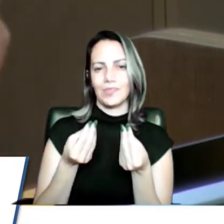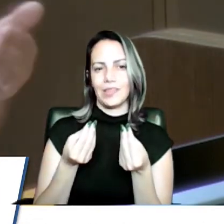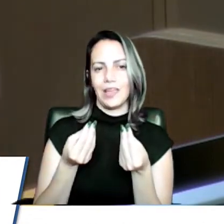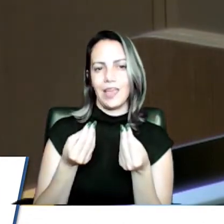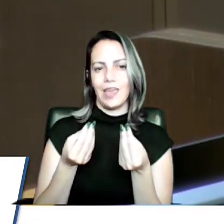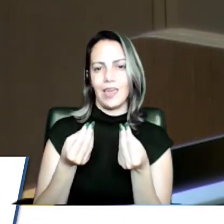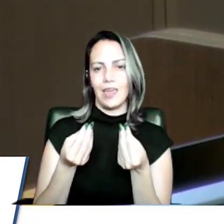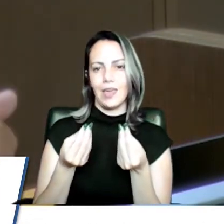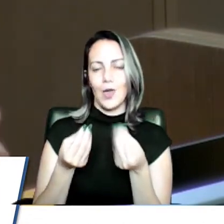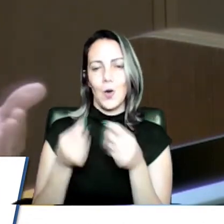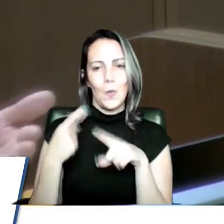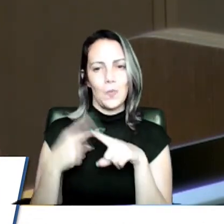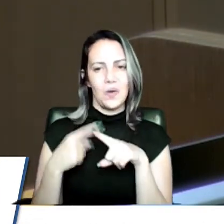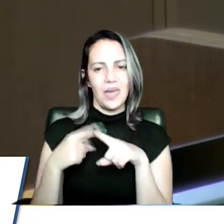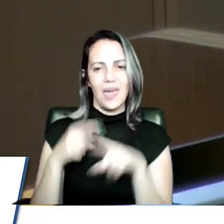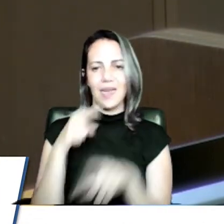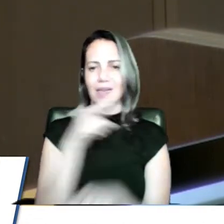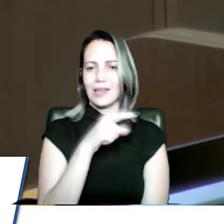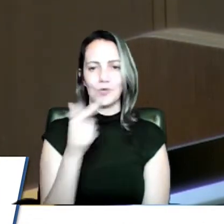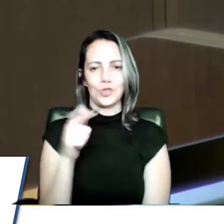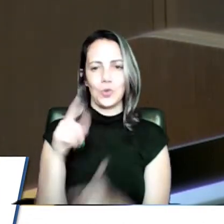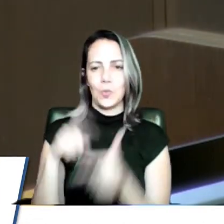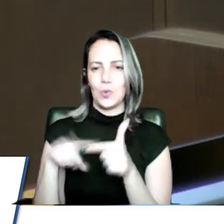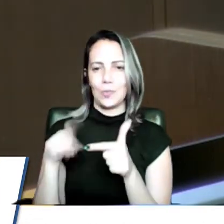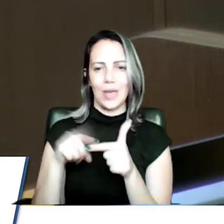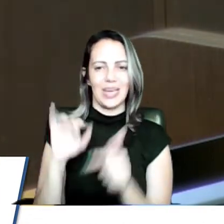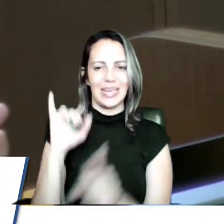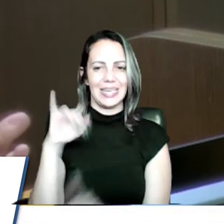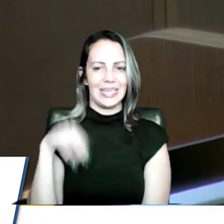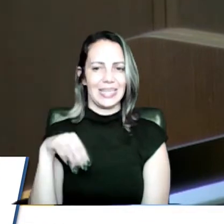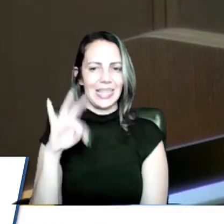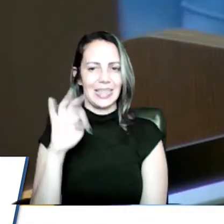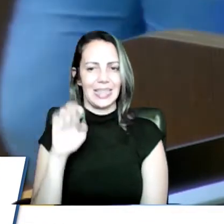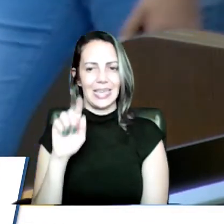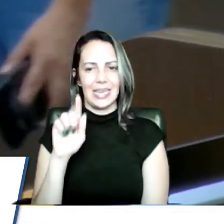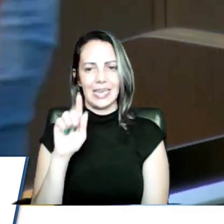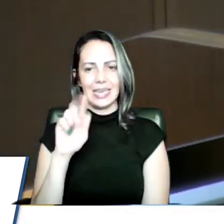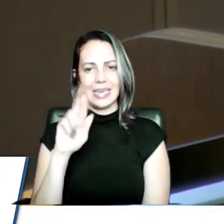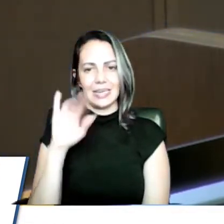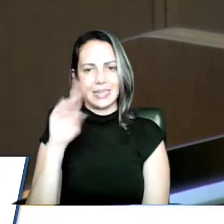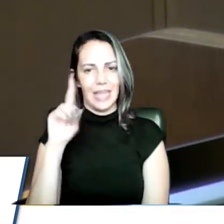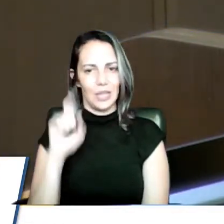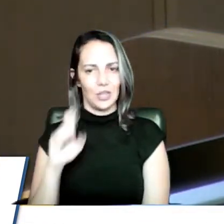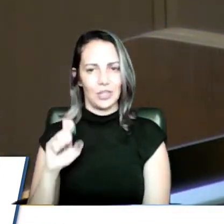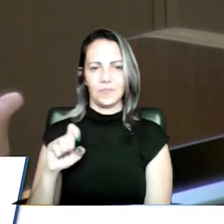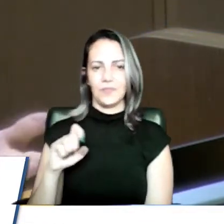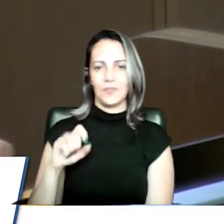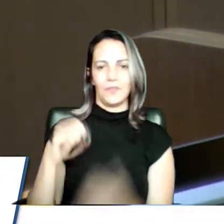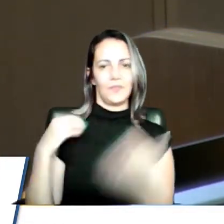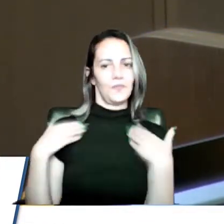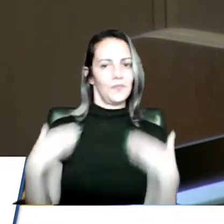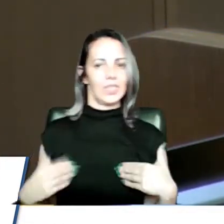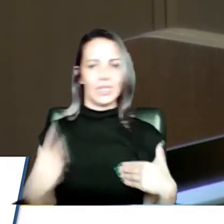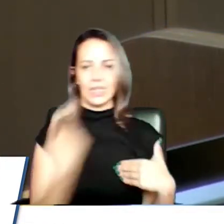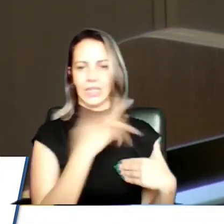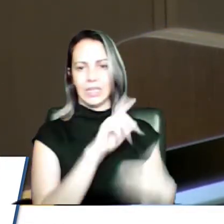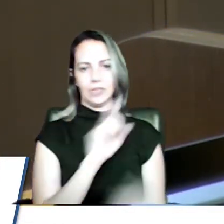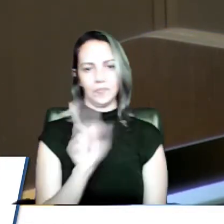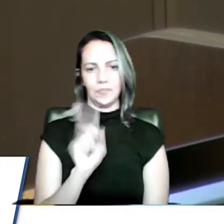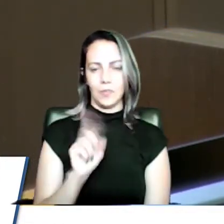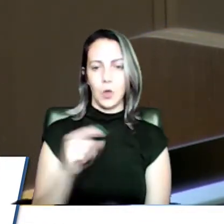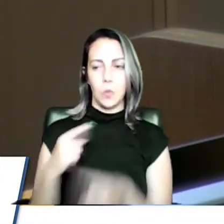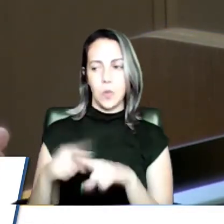prova, não sei a vez que o senhor, o senhor Madel tentou acertar a barra dele, talvez até acertou.